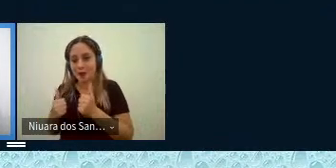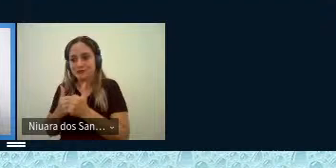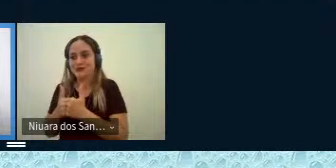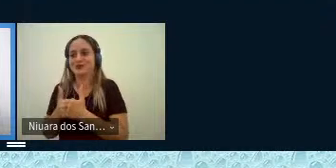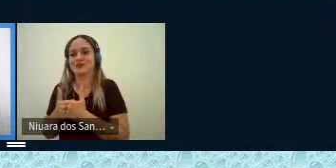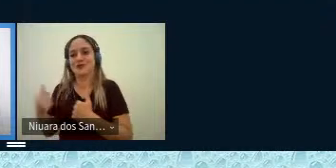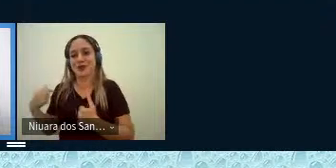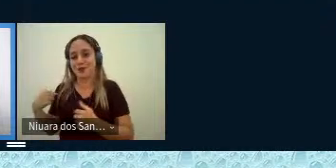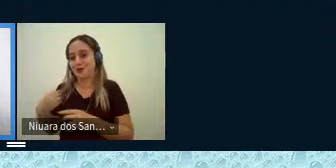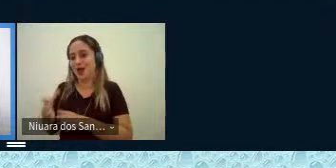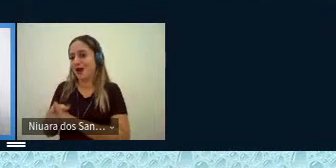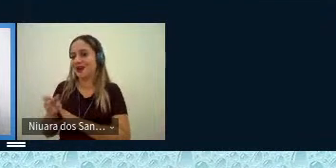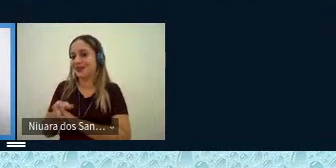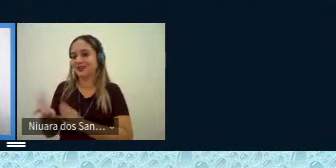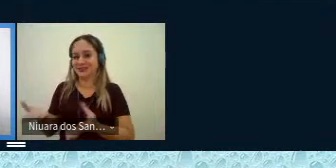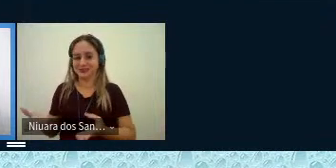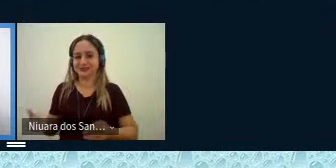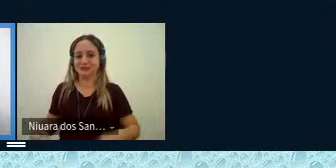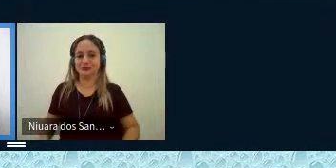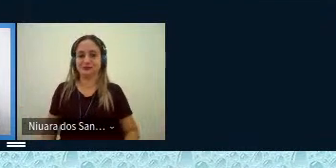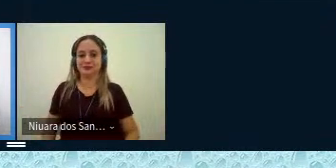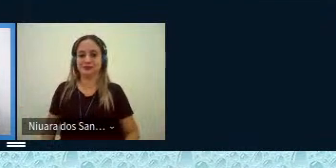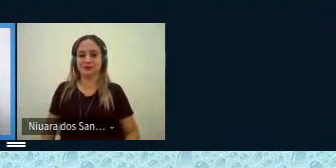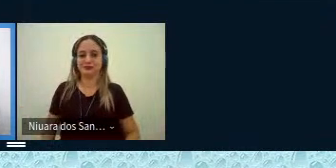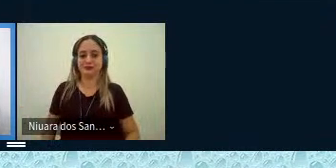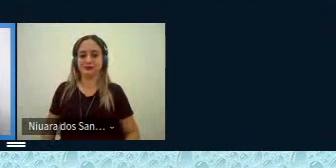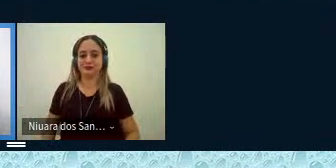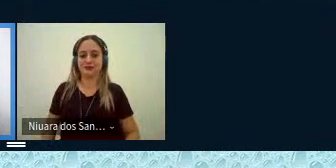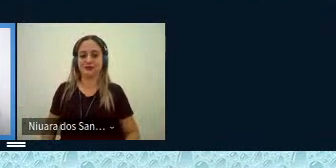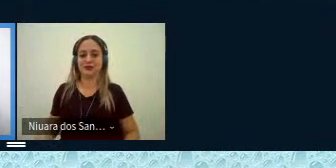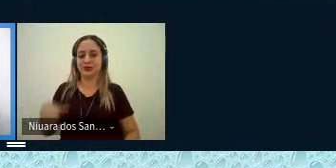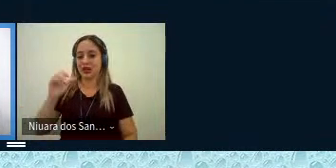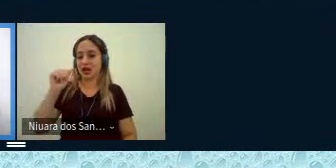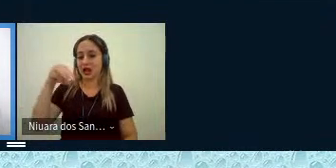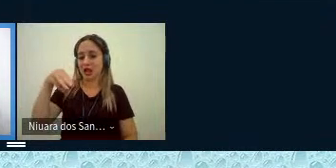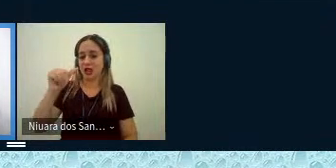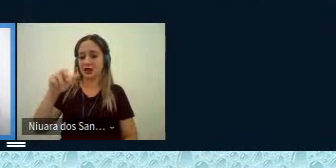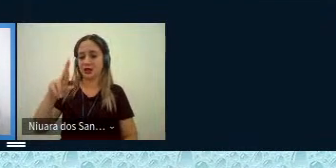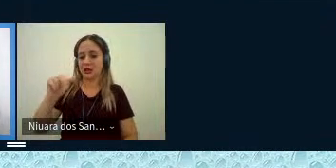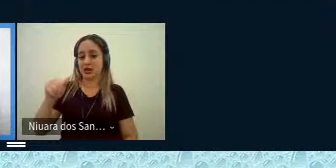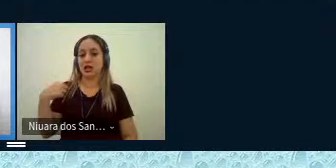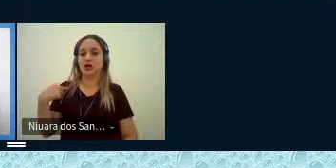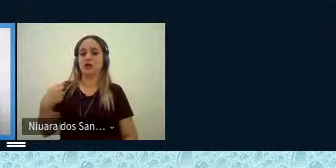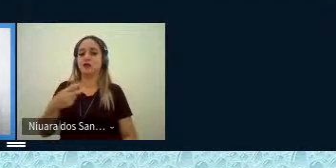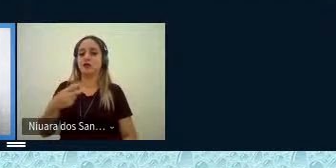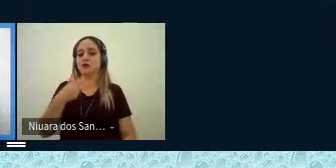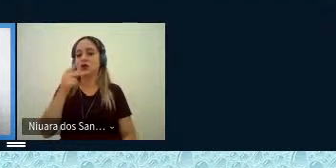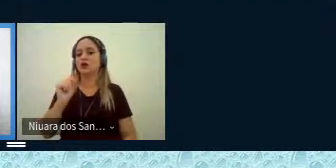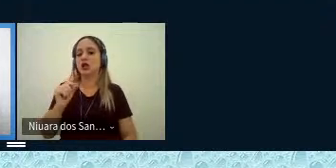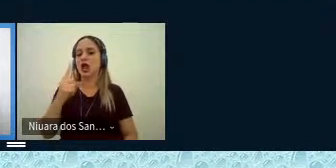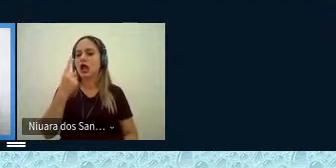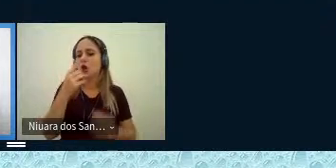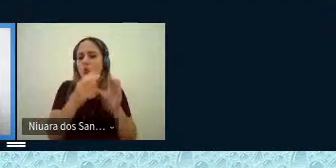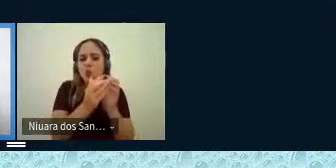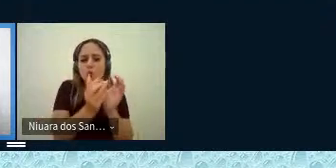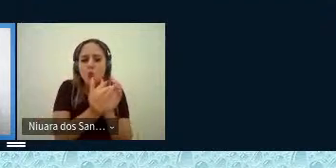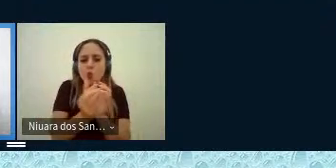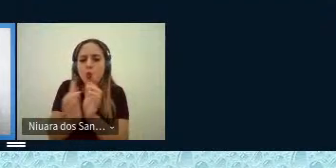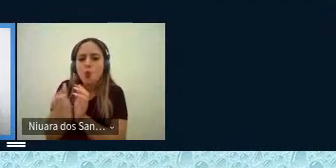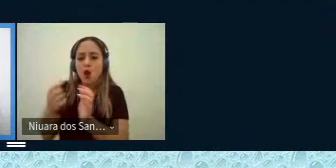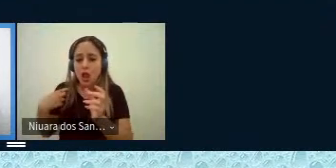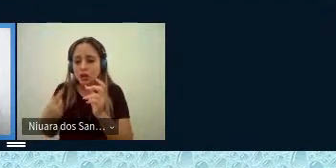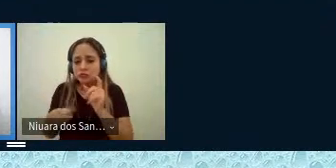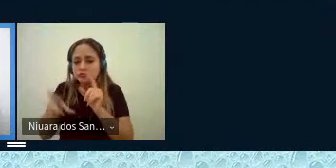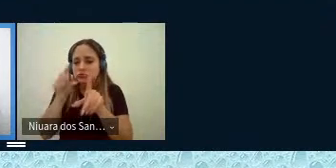E aí eu fui descobrindo no Câmara Cascudo que ele diz assim, cada um dos subgrupos desenvolve uma maneira particular